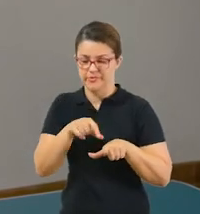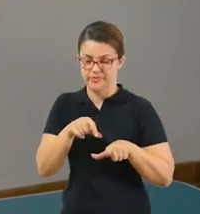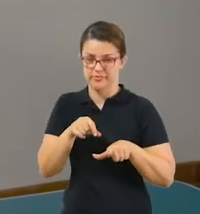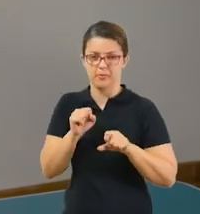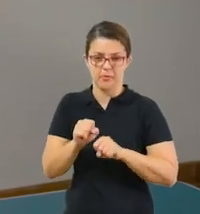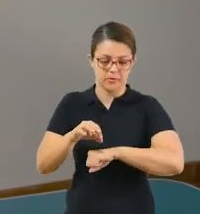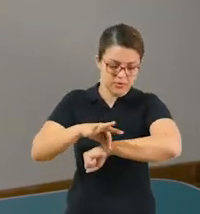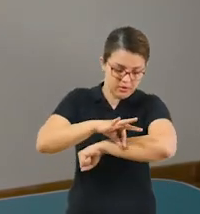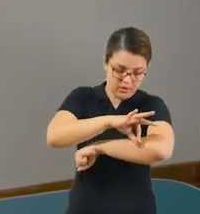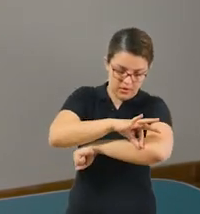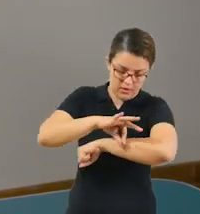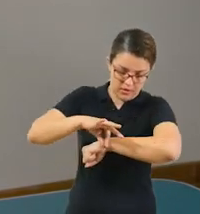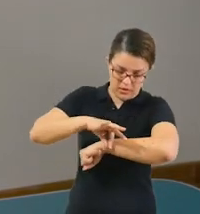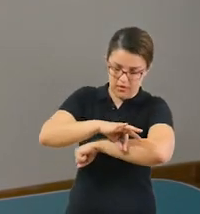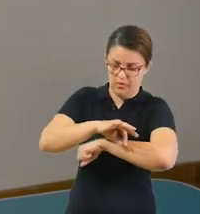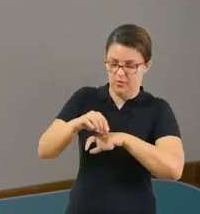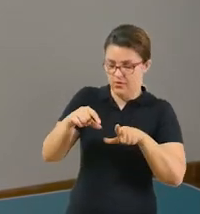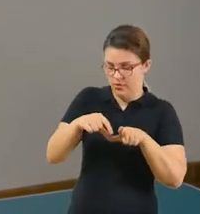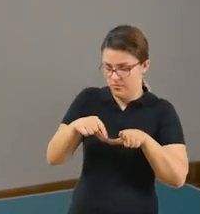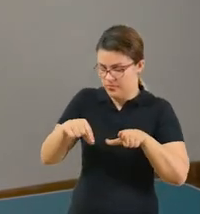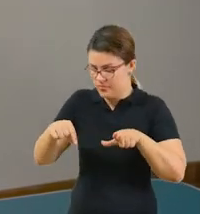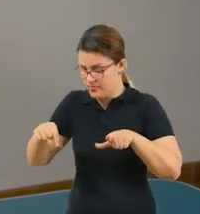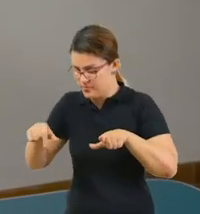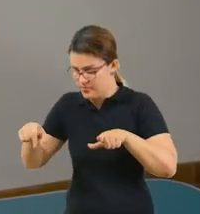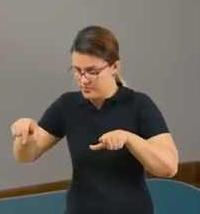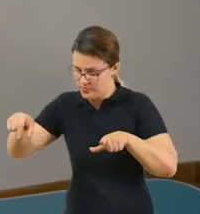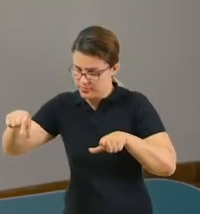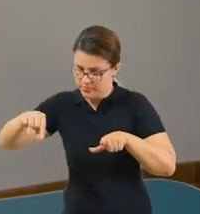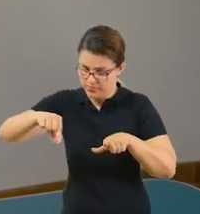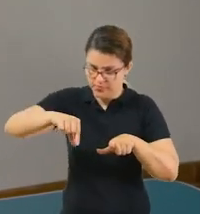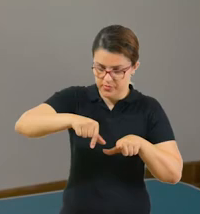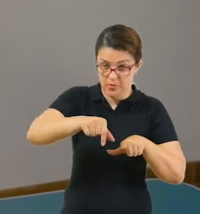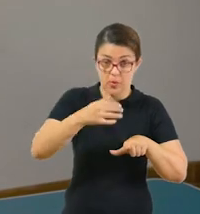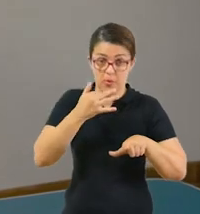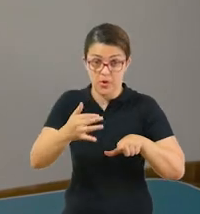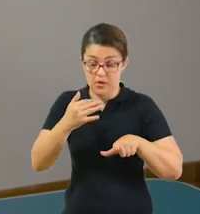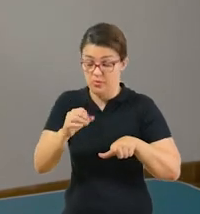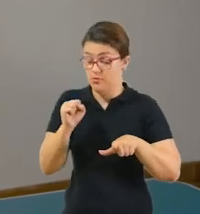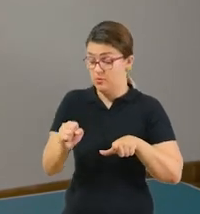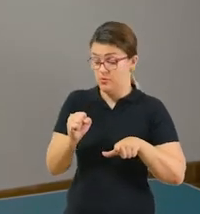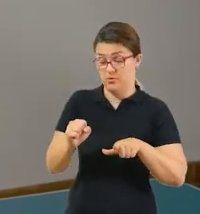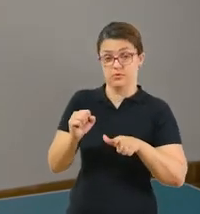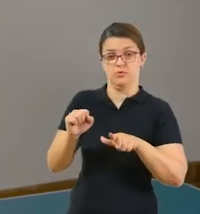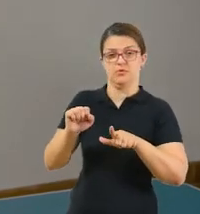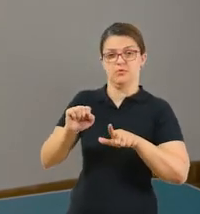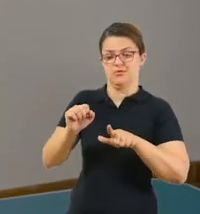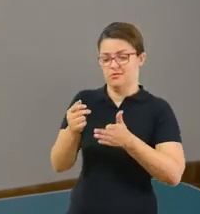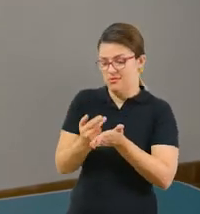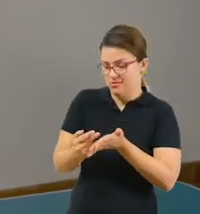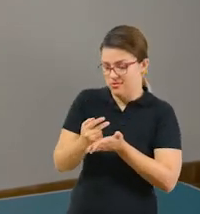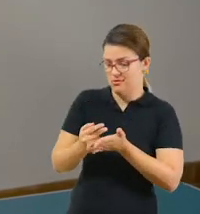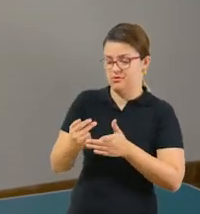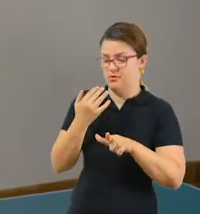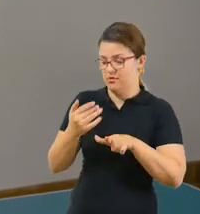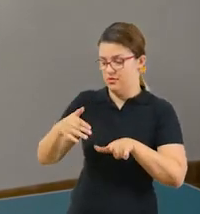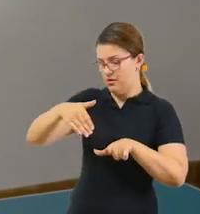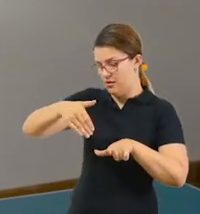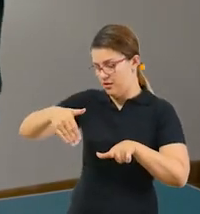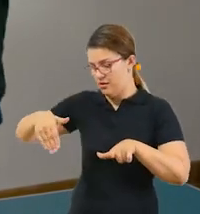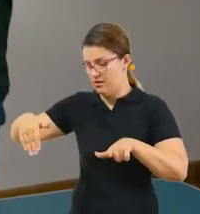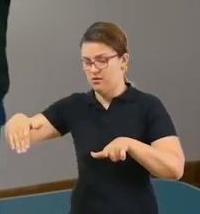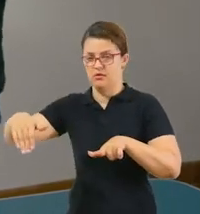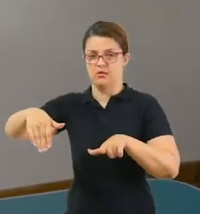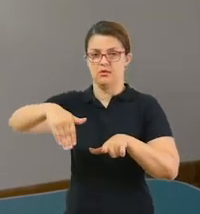desenhos na régua, marca bonitinho, pode fazer as casas coloridas, pode criar desenhos, isso é muito legal, tá bom?